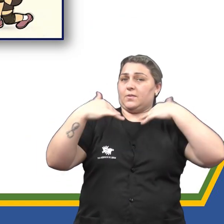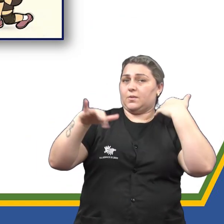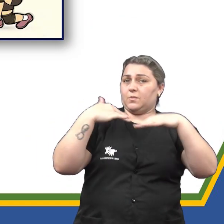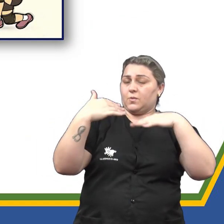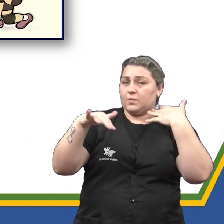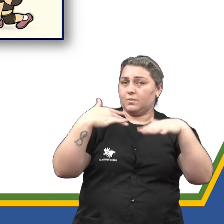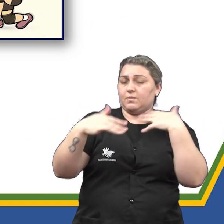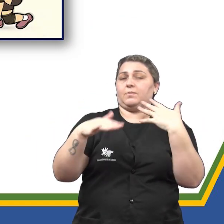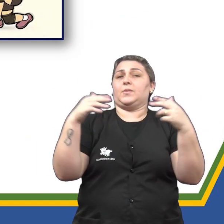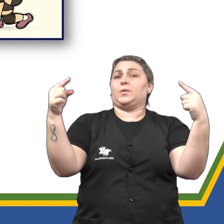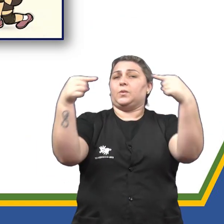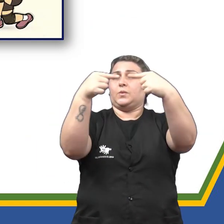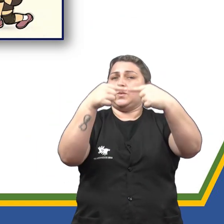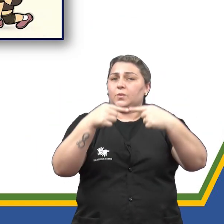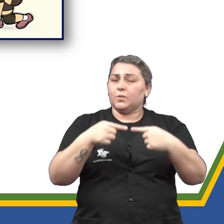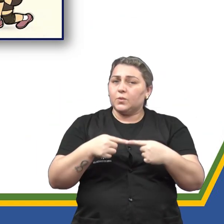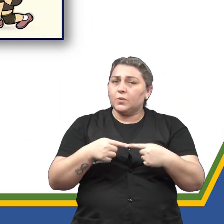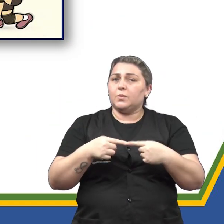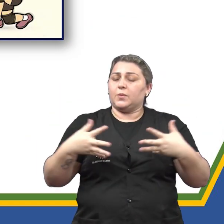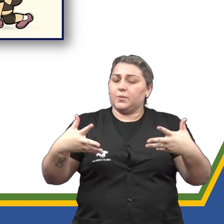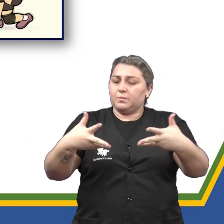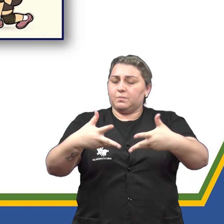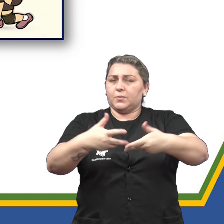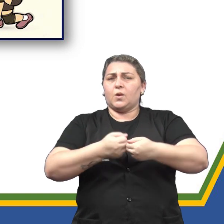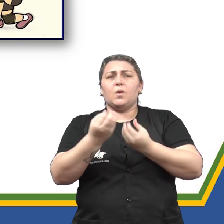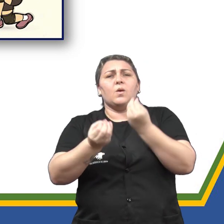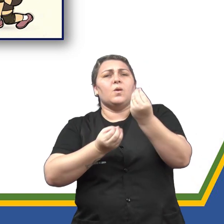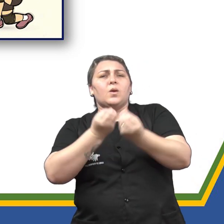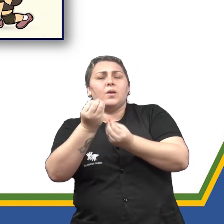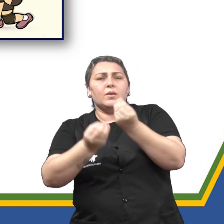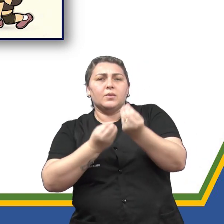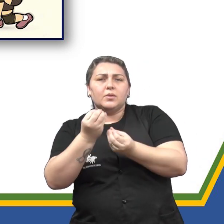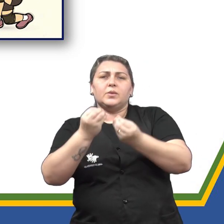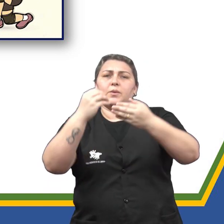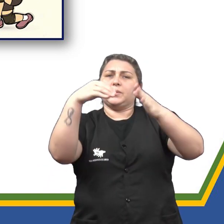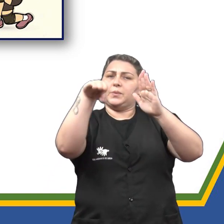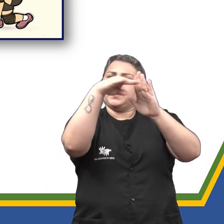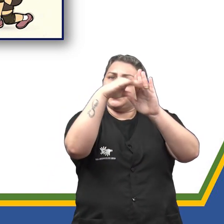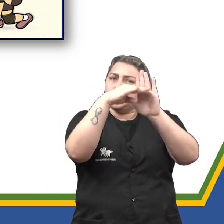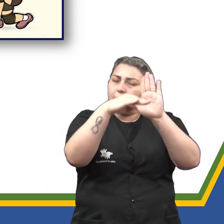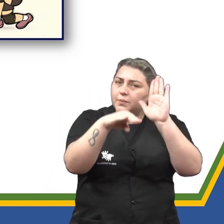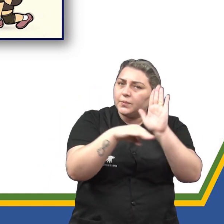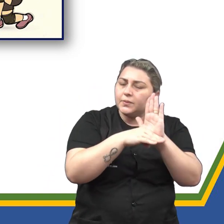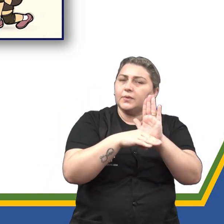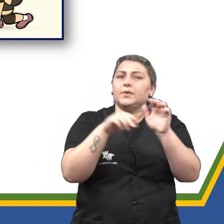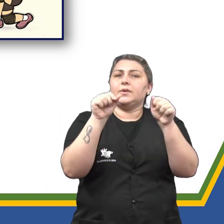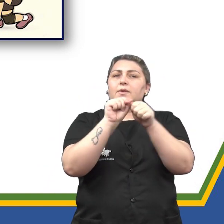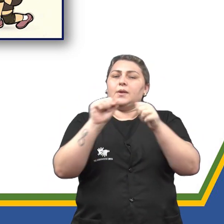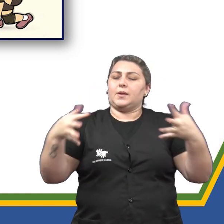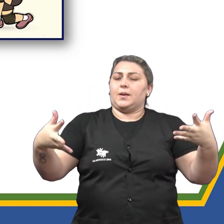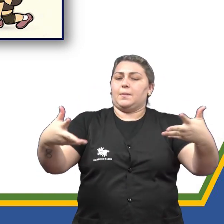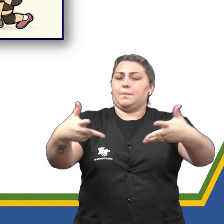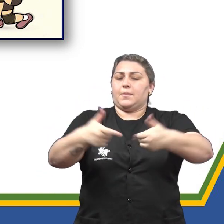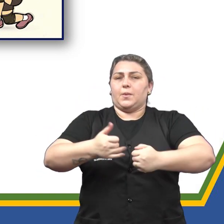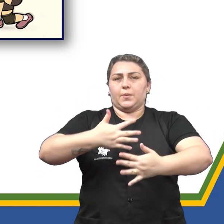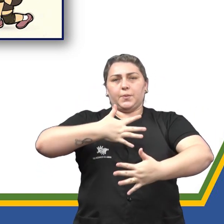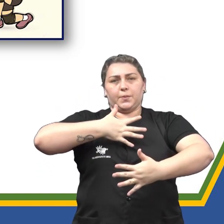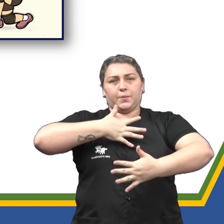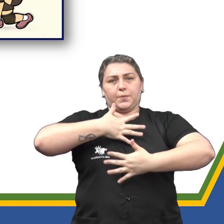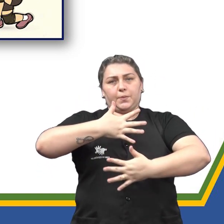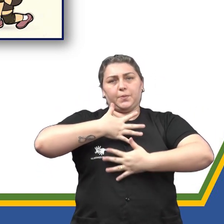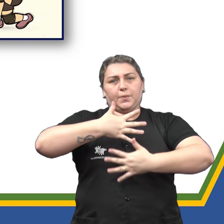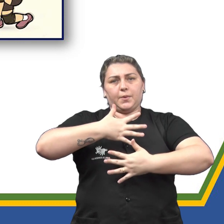gradualmente combinam-se e aperfeiçoam-se por meio de uma série de formas tornando-se habilidades motoras.